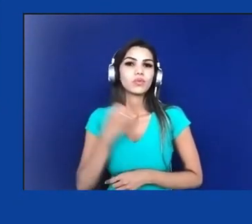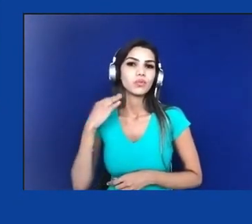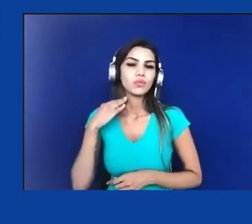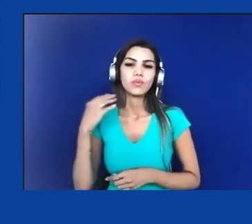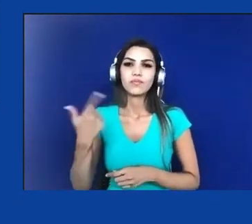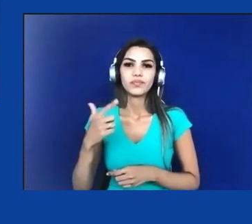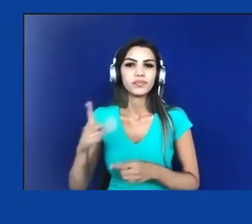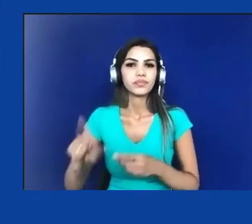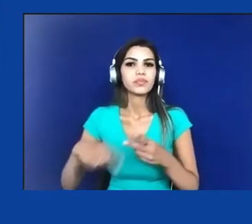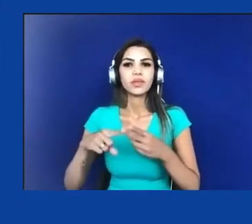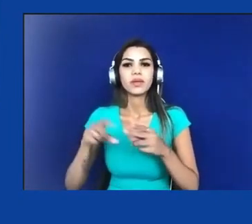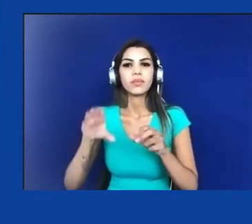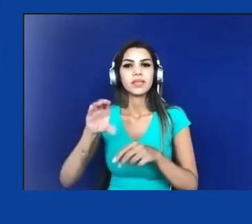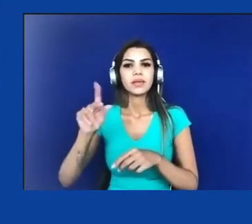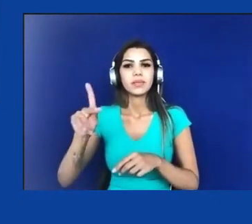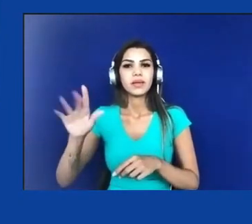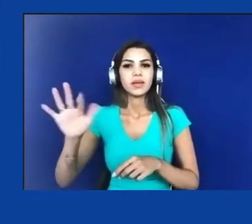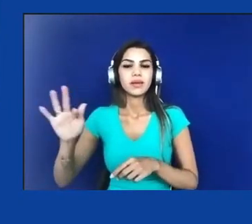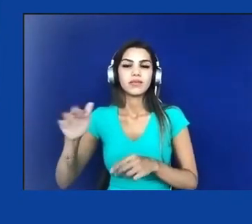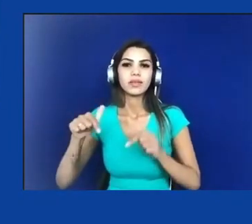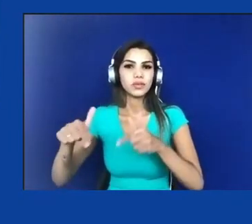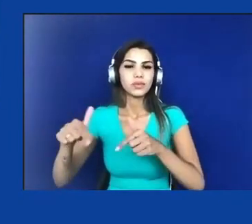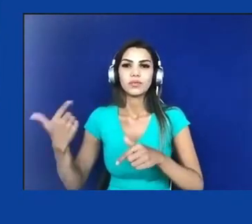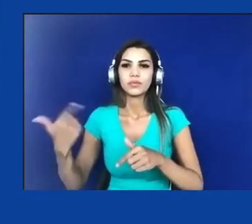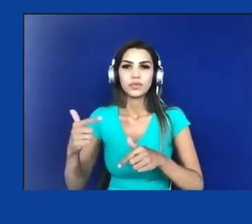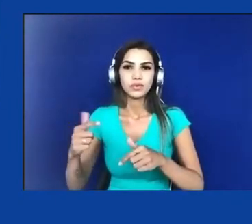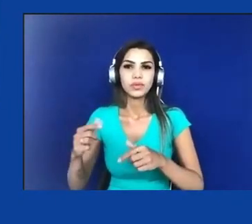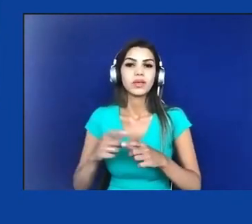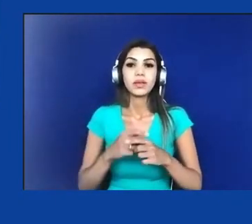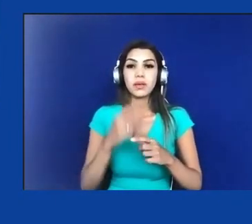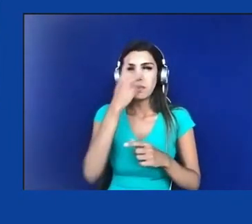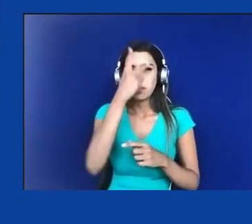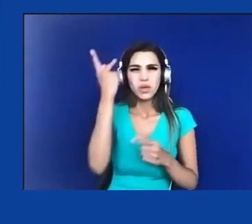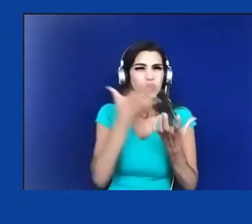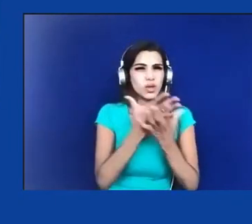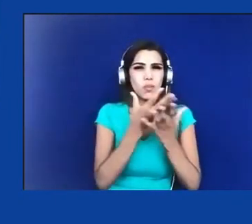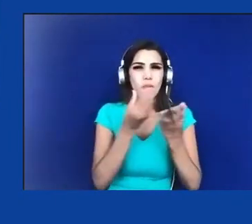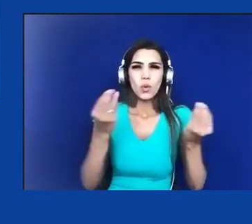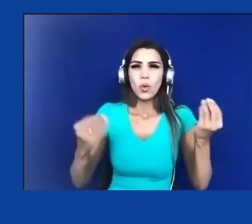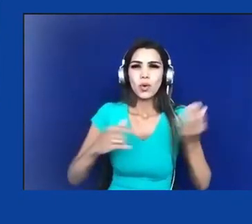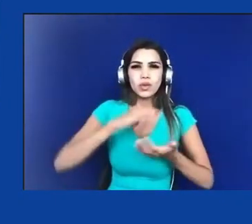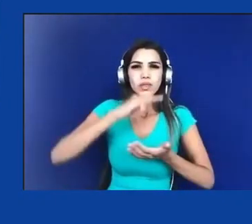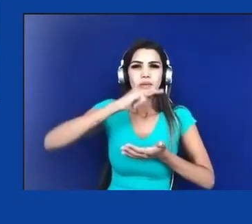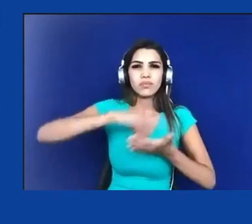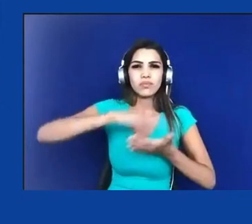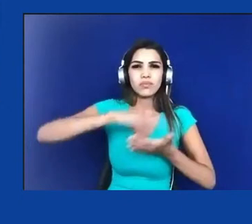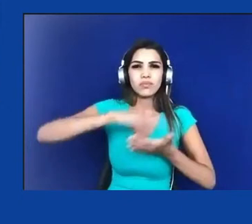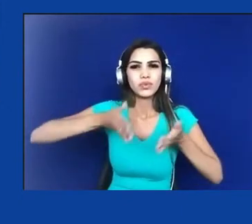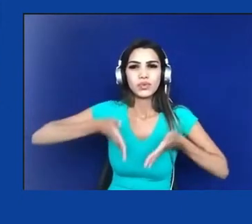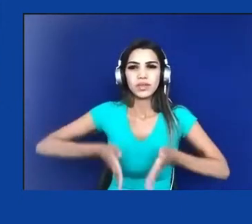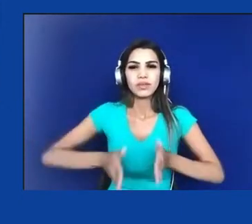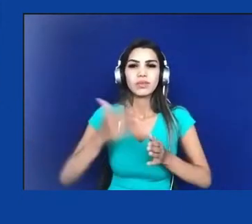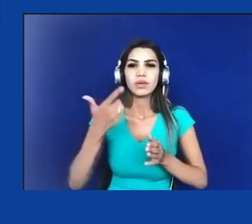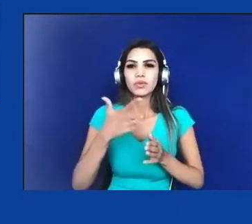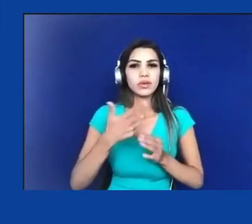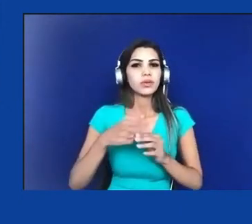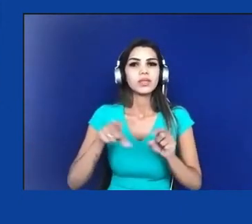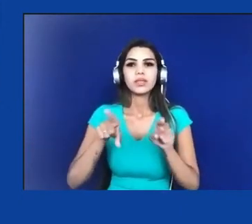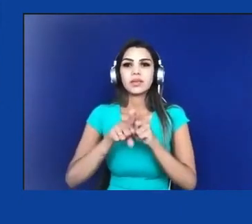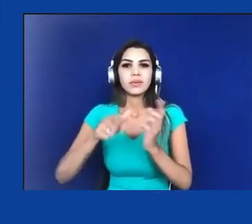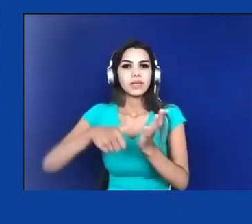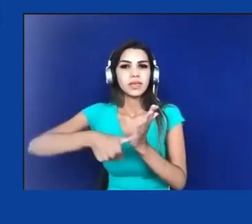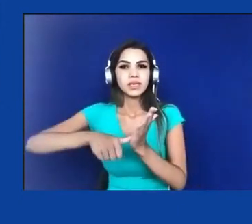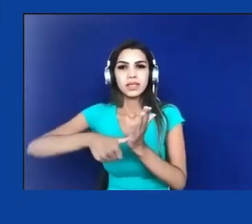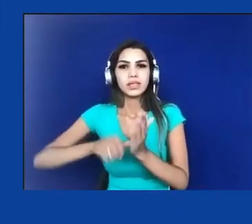milhões de pessoas sem certidão de nascimento e que não tem carteira de identidade e CPF. Portanto,